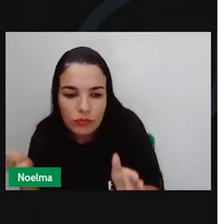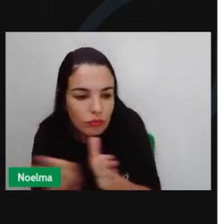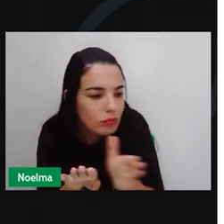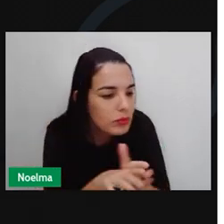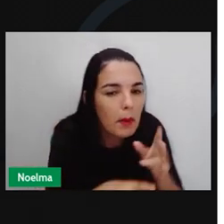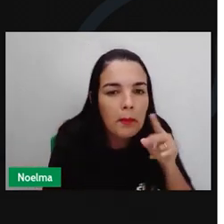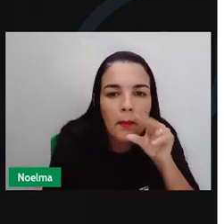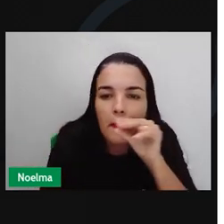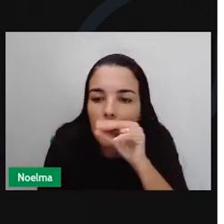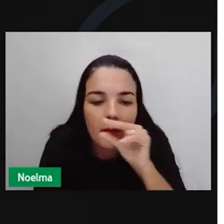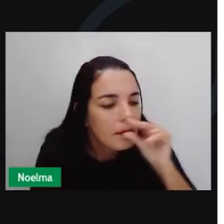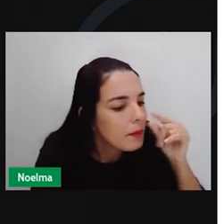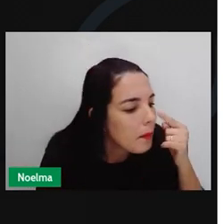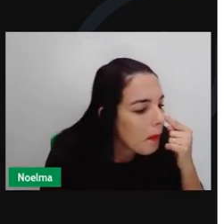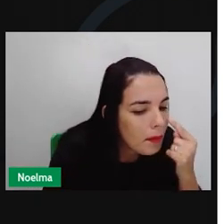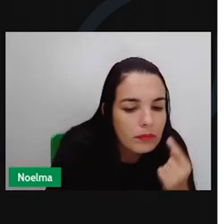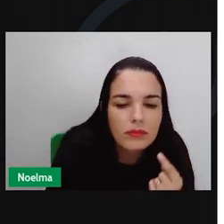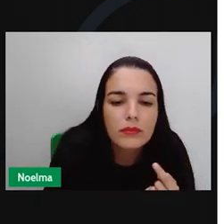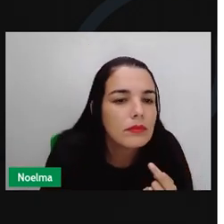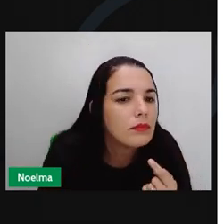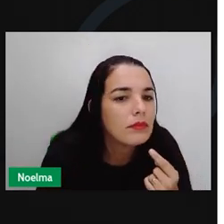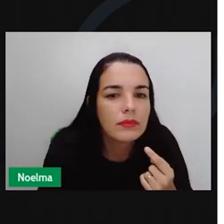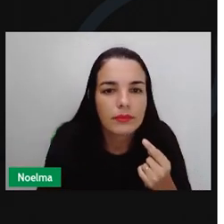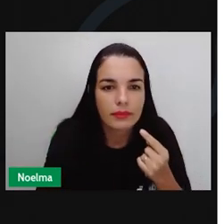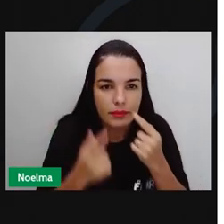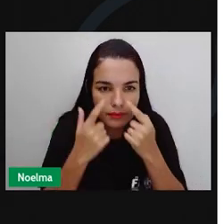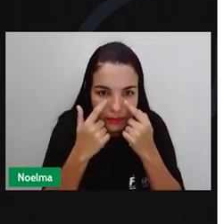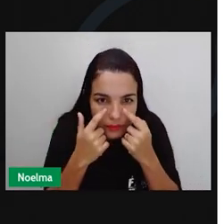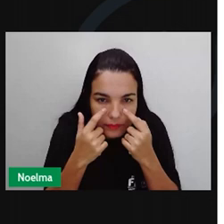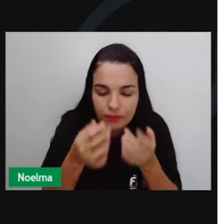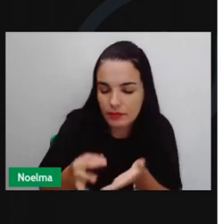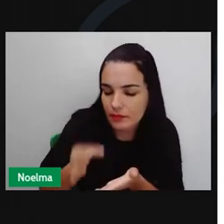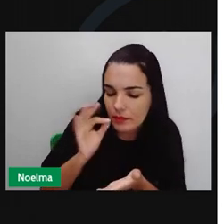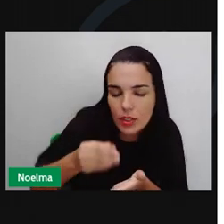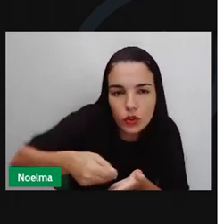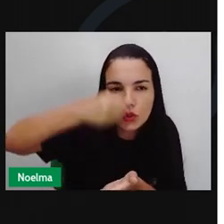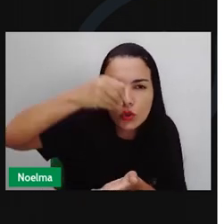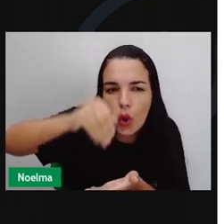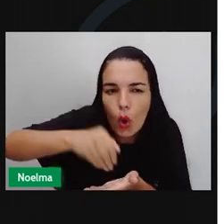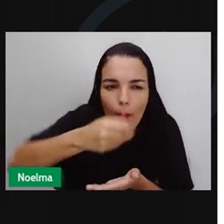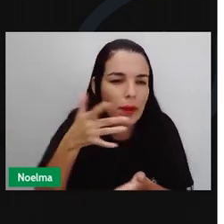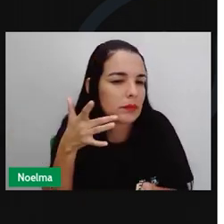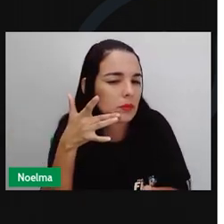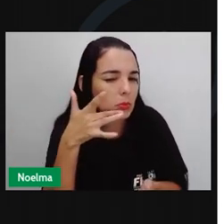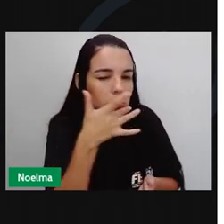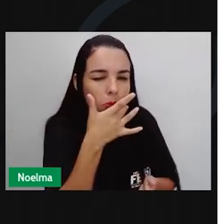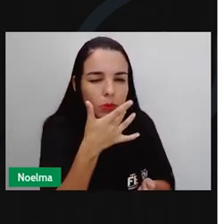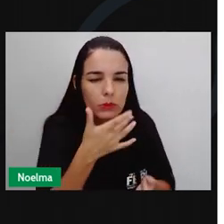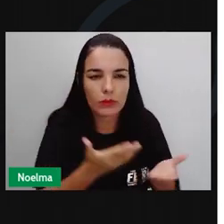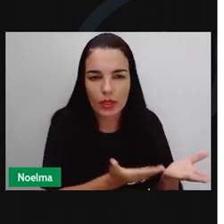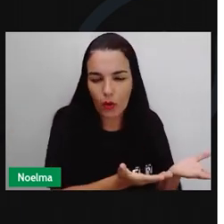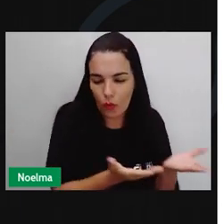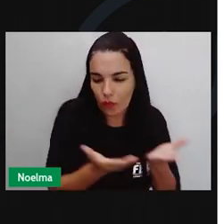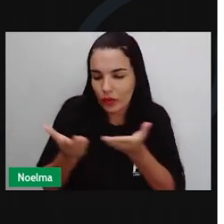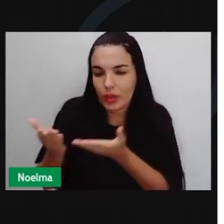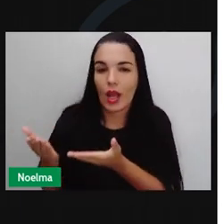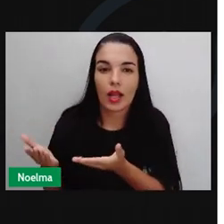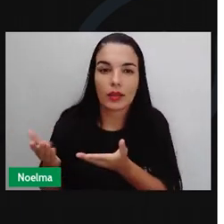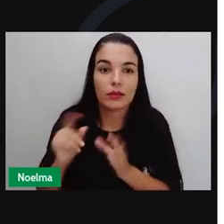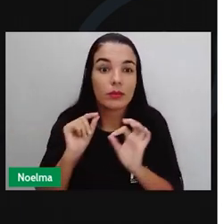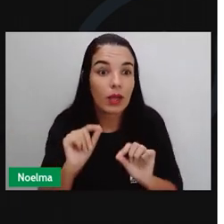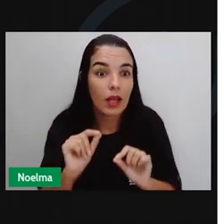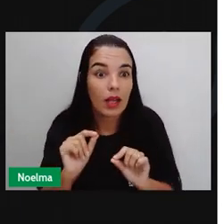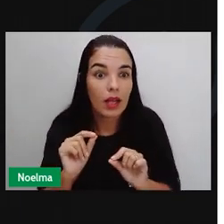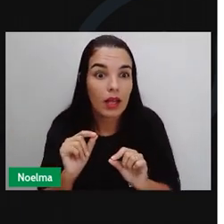cheirar de perto as comidas. Estava sendo preparada uma sopa deliciosa para ser servida aos convidados. O